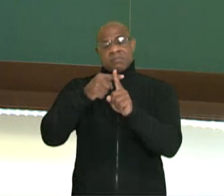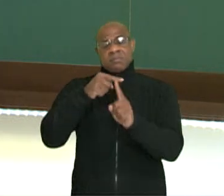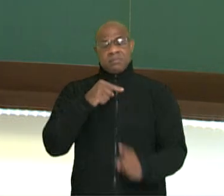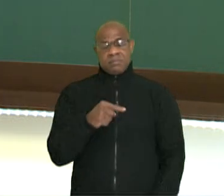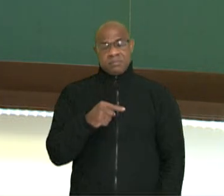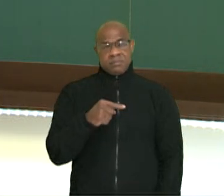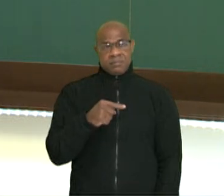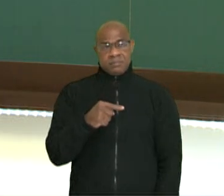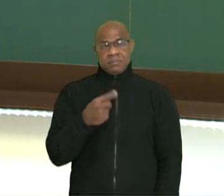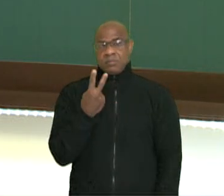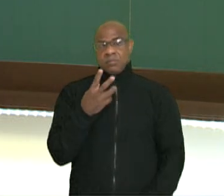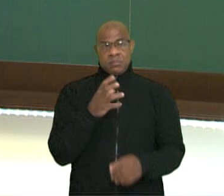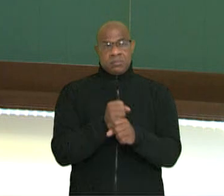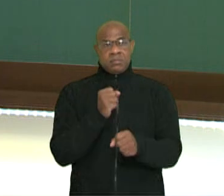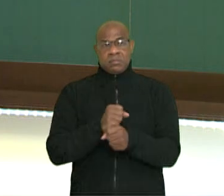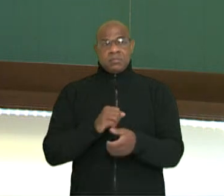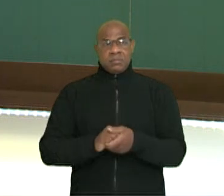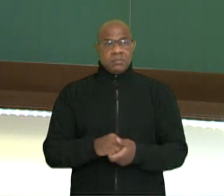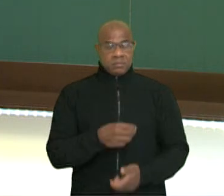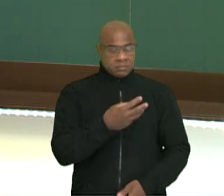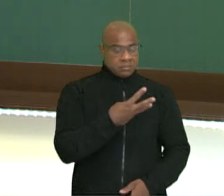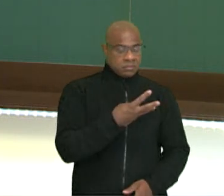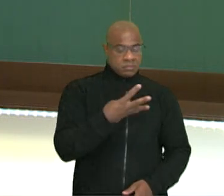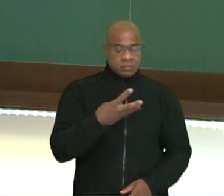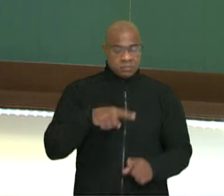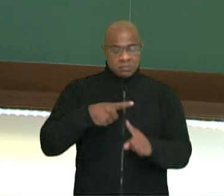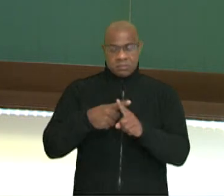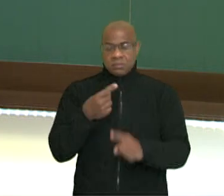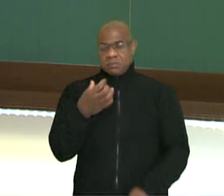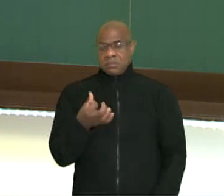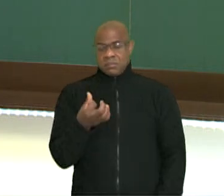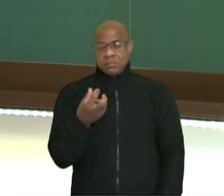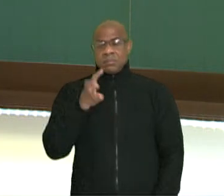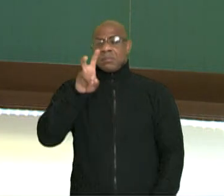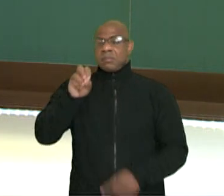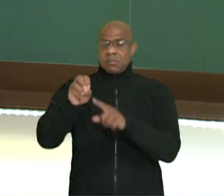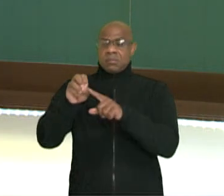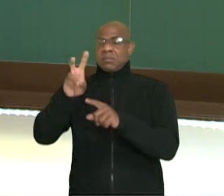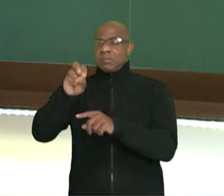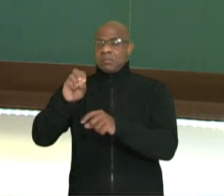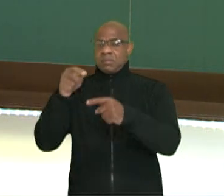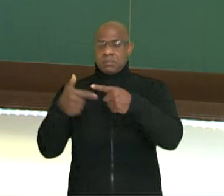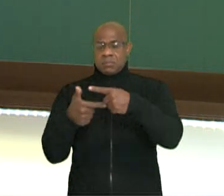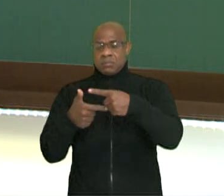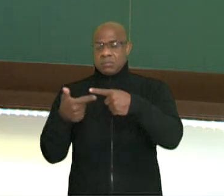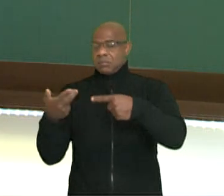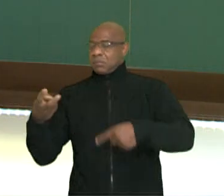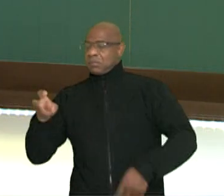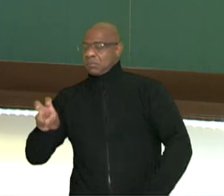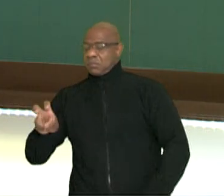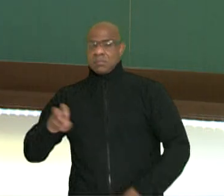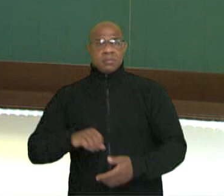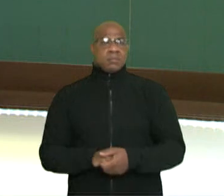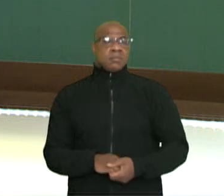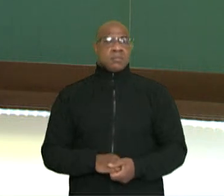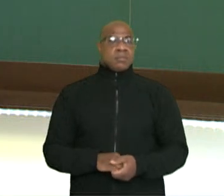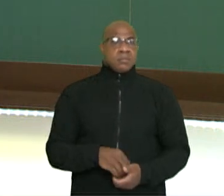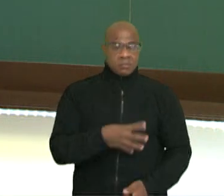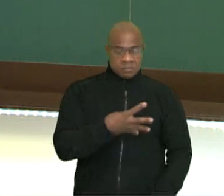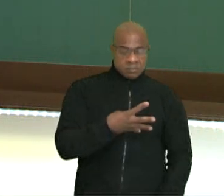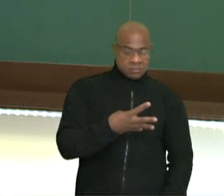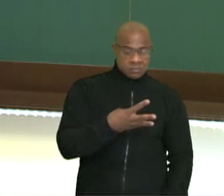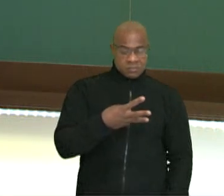menos. 34 mais 16, 50. 50 por 2, 25. 34 menos